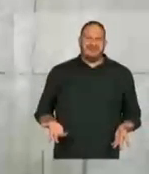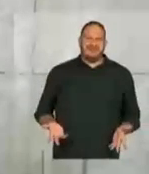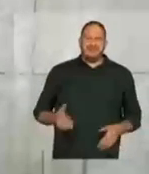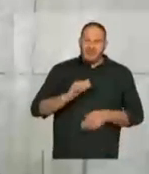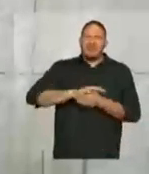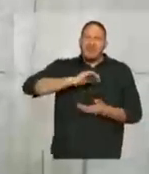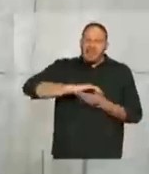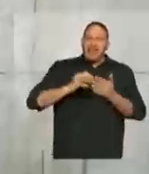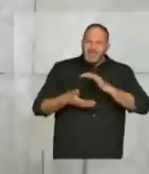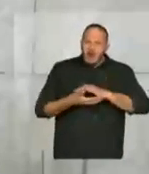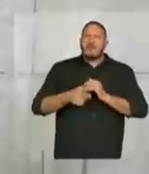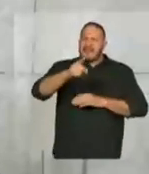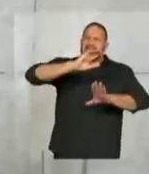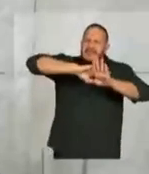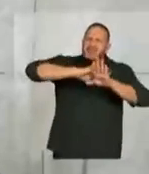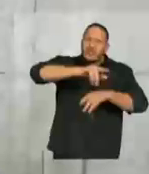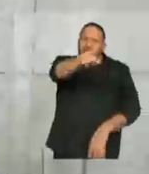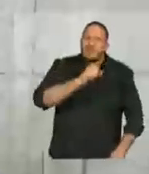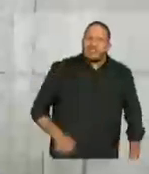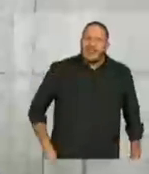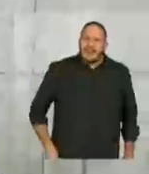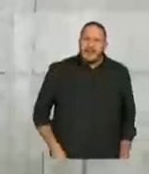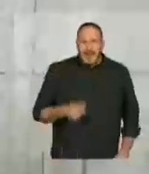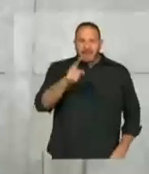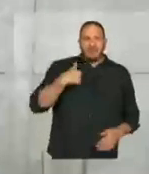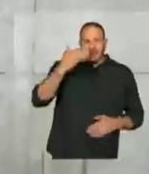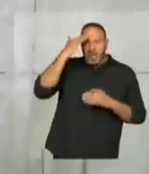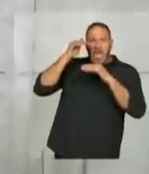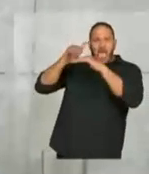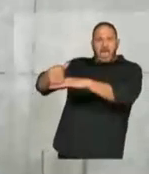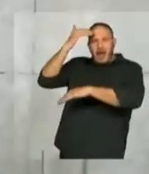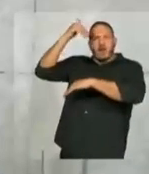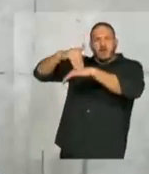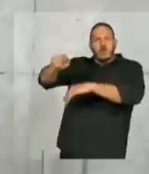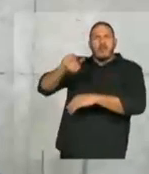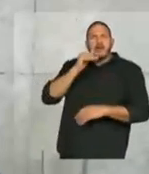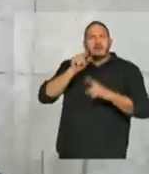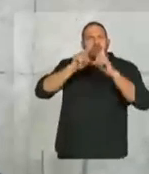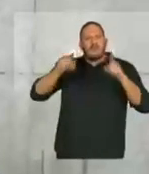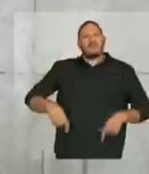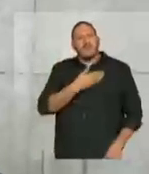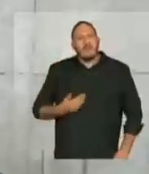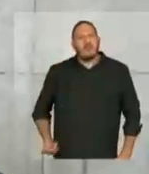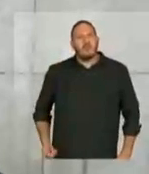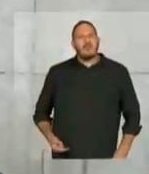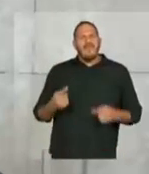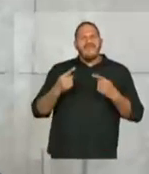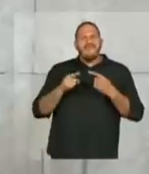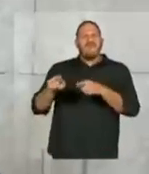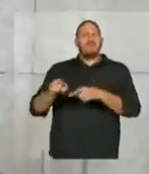reforma, sim, ideológica, é jogar nas costas do servidor e induzir,